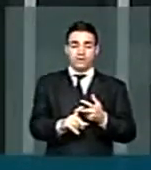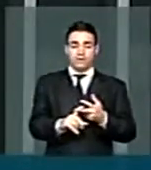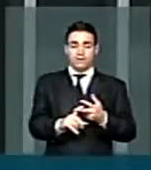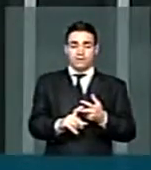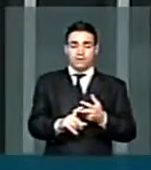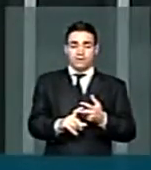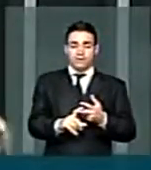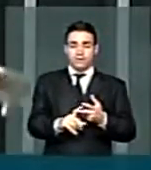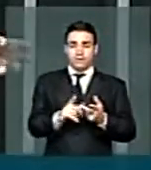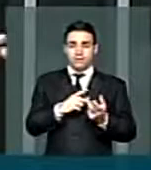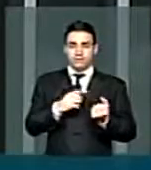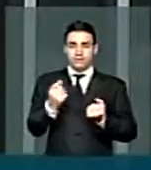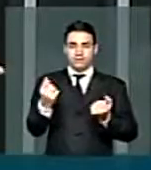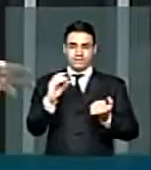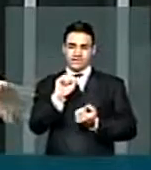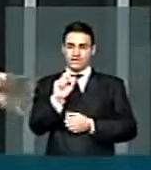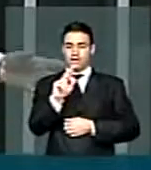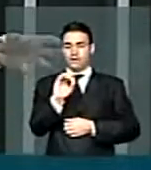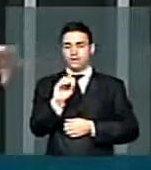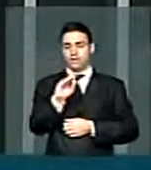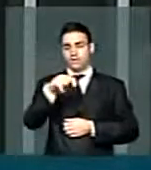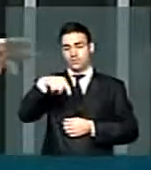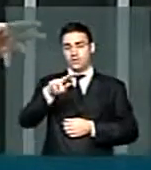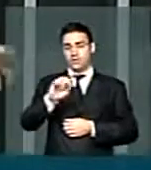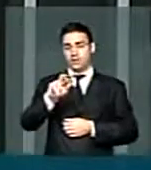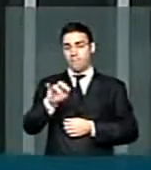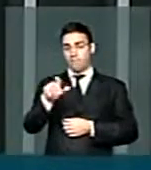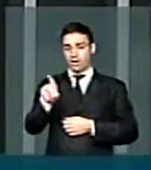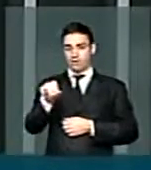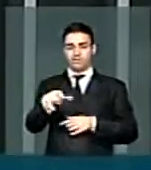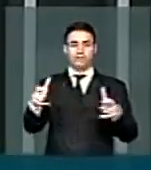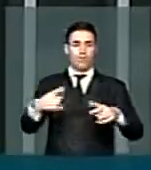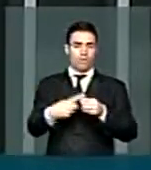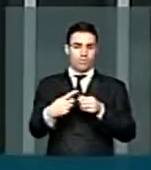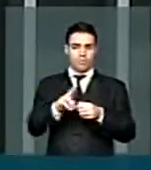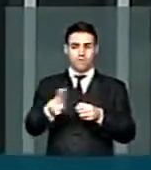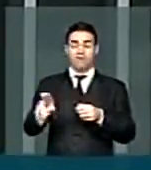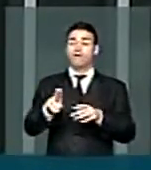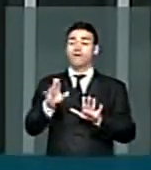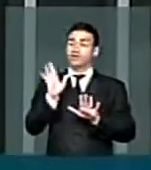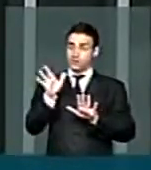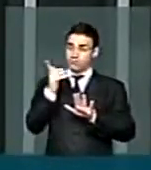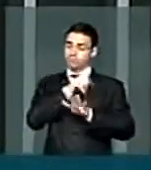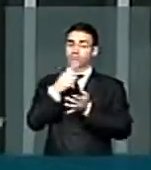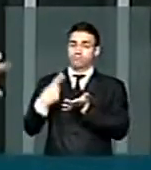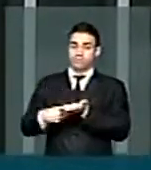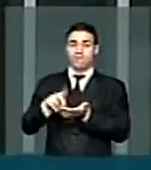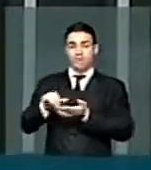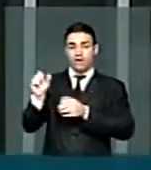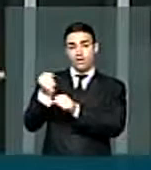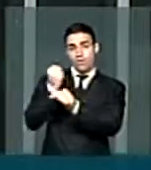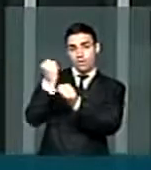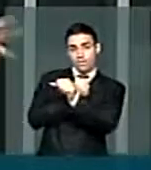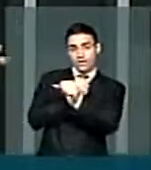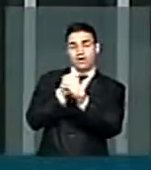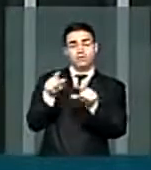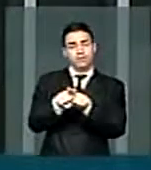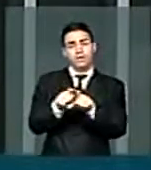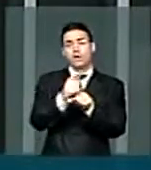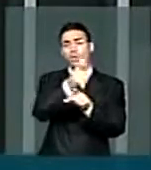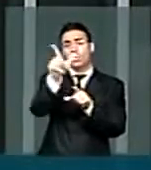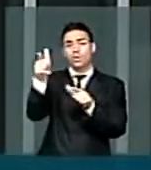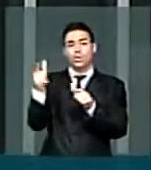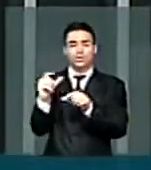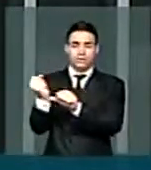quebrado e ficou acertado que já serão executadas essas obras, além de outras obras